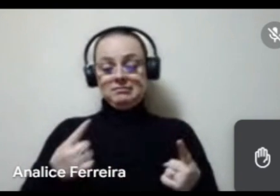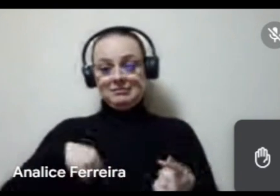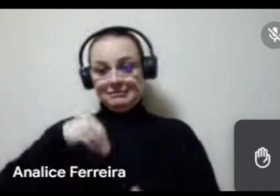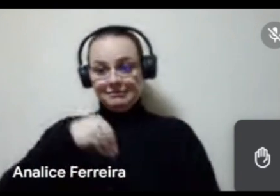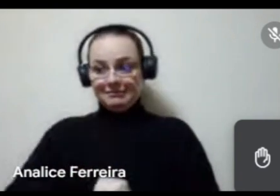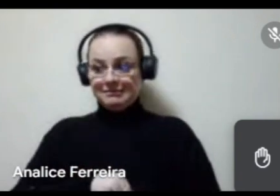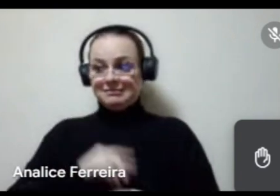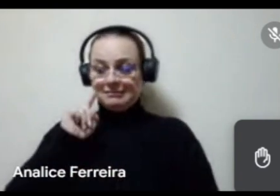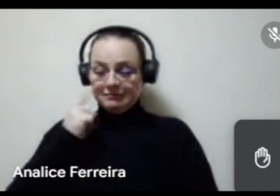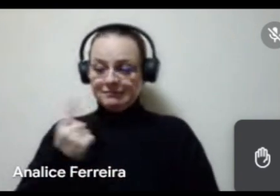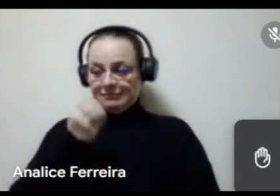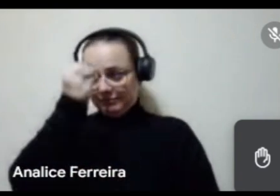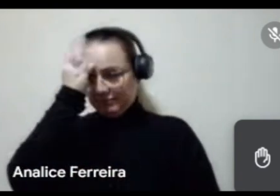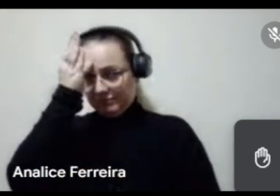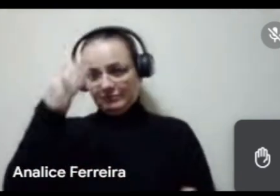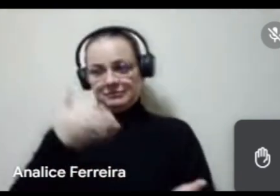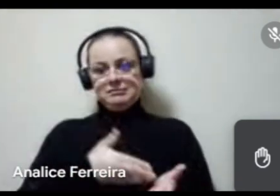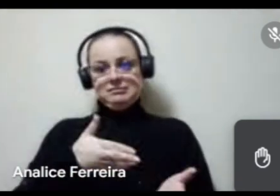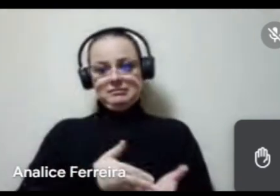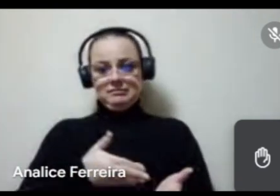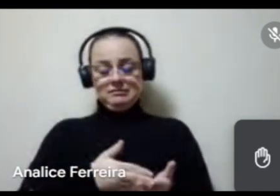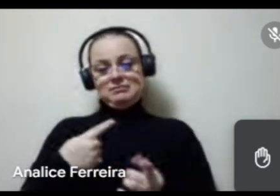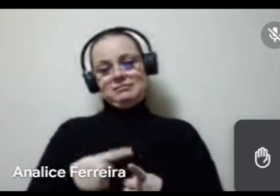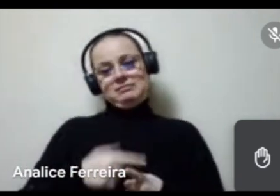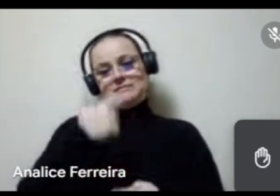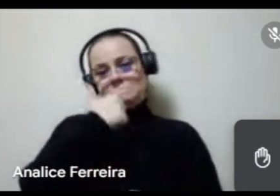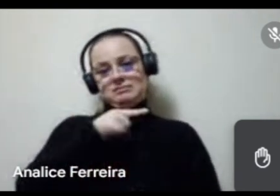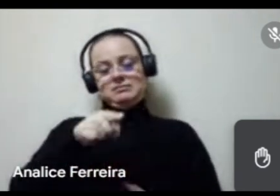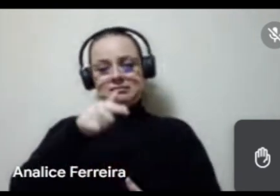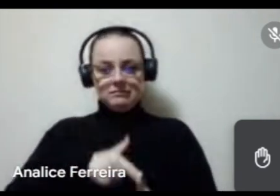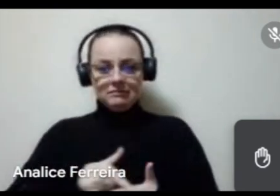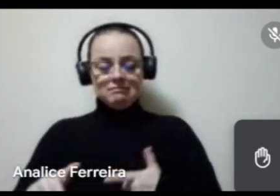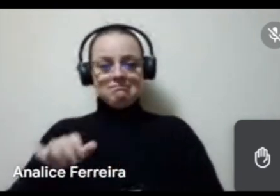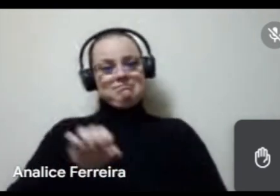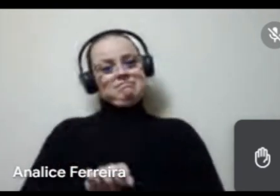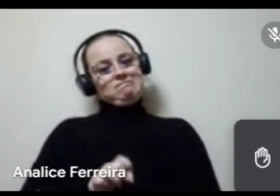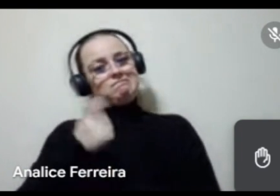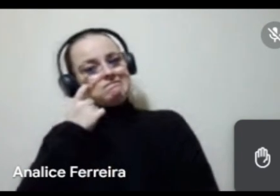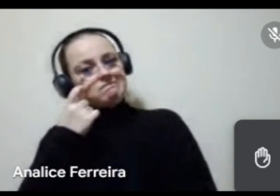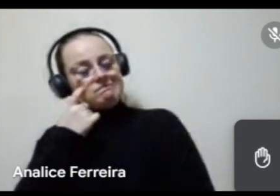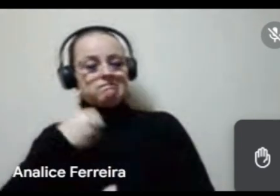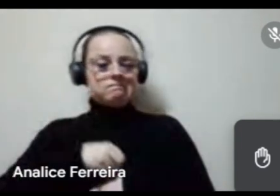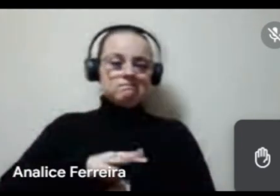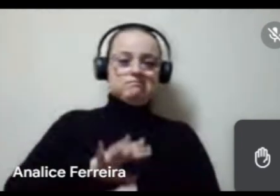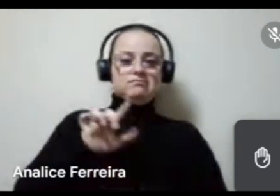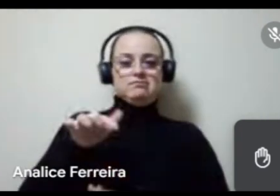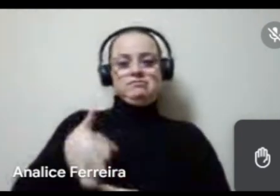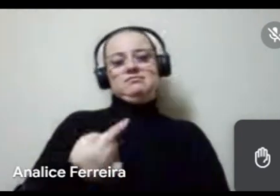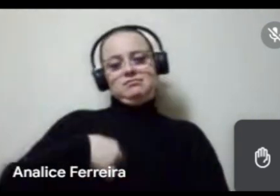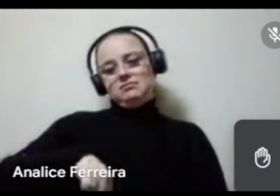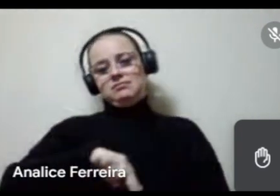âmbito de um conhecimento muito limitado, porque acho que essa divisão o Estado vai pensar, vai sugerir, e depois a gente,